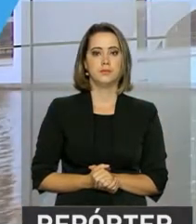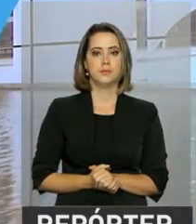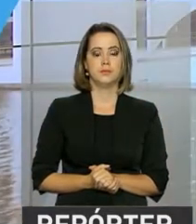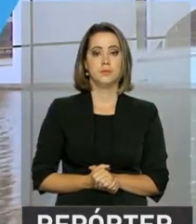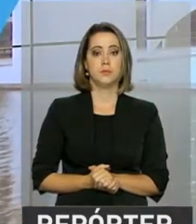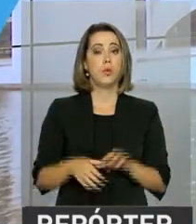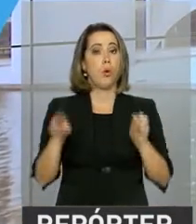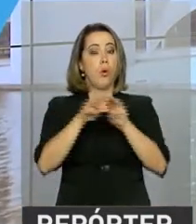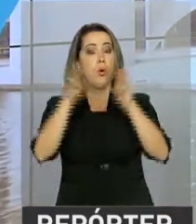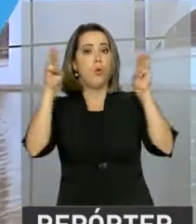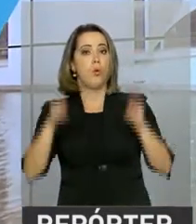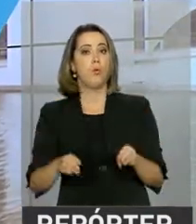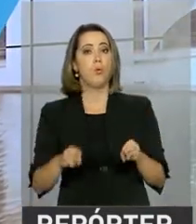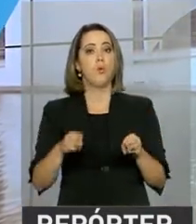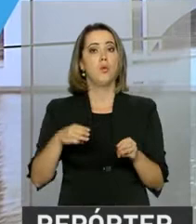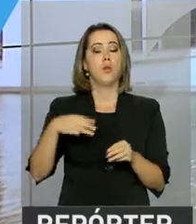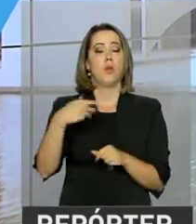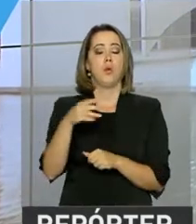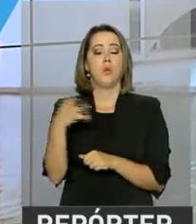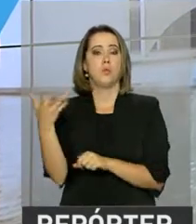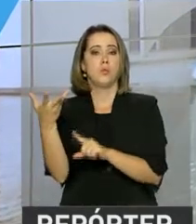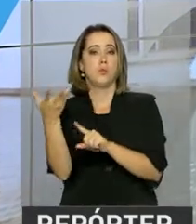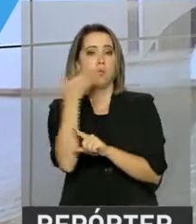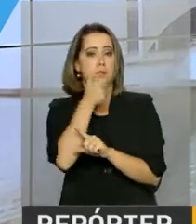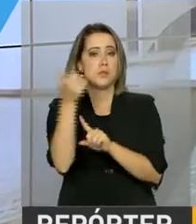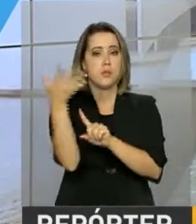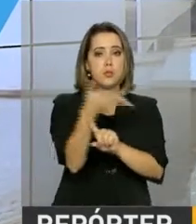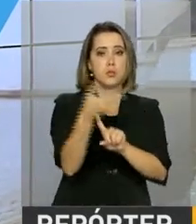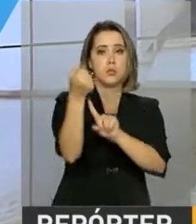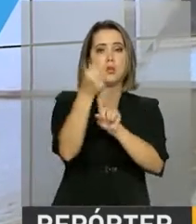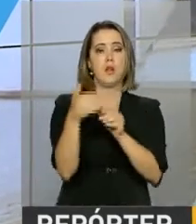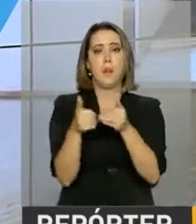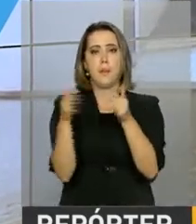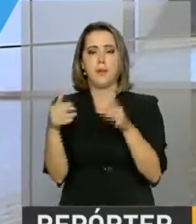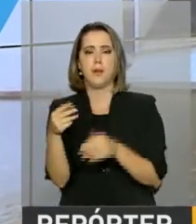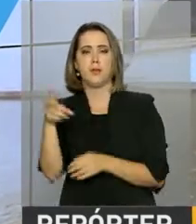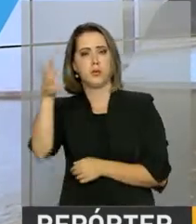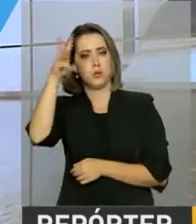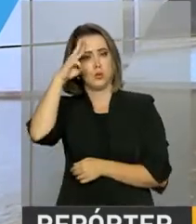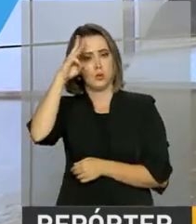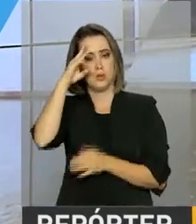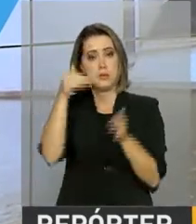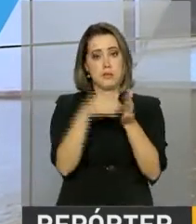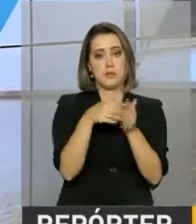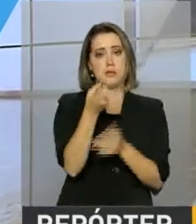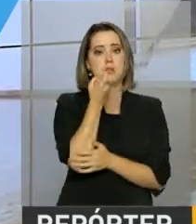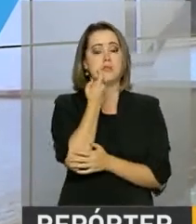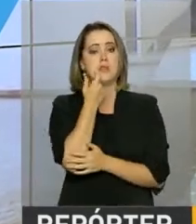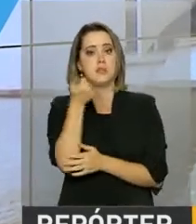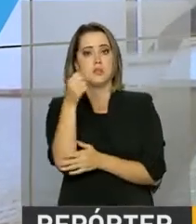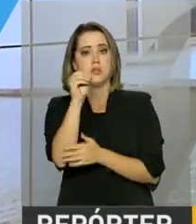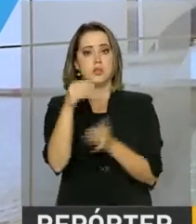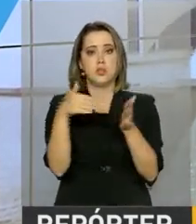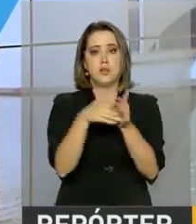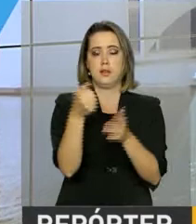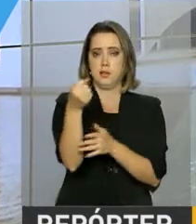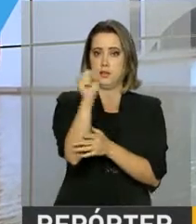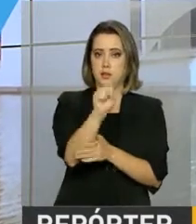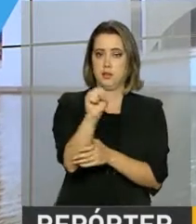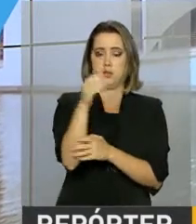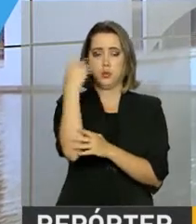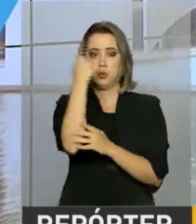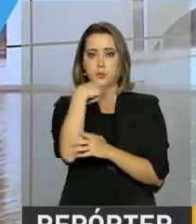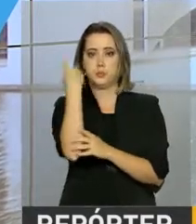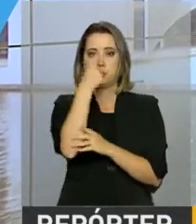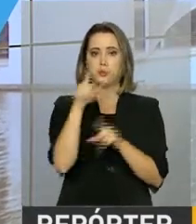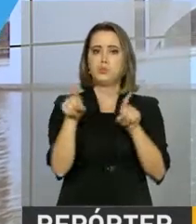O Museu Nacional de Belas Artes está aberto de terça às sexta-feira, das 10 da manhã às 6 da tarde e aos sábados, domingos